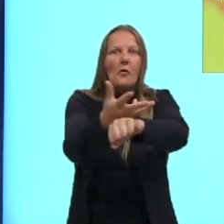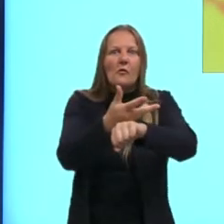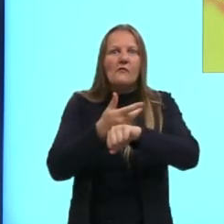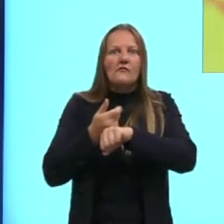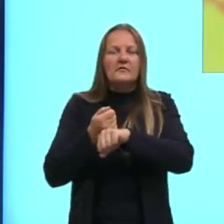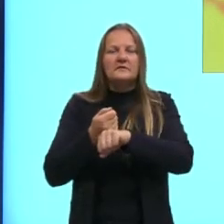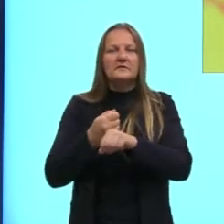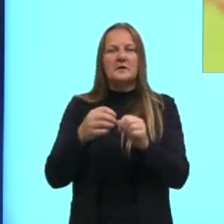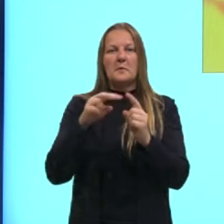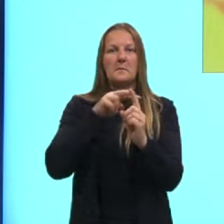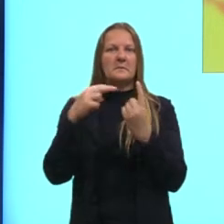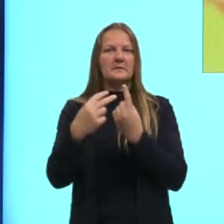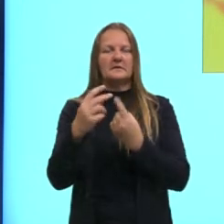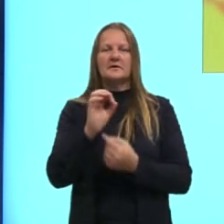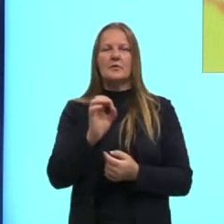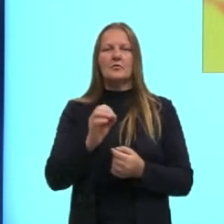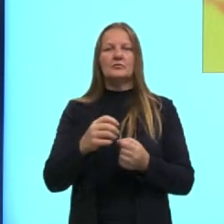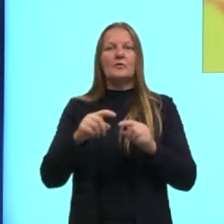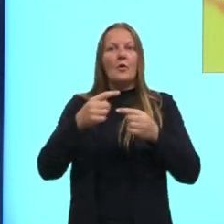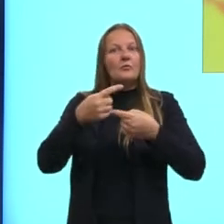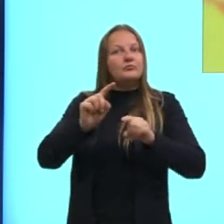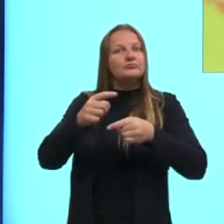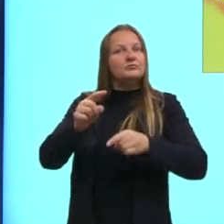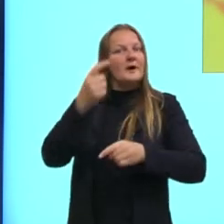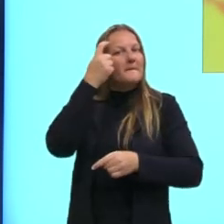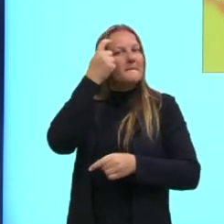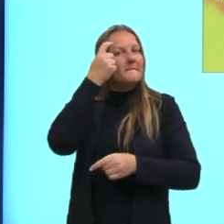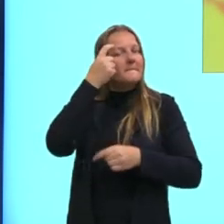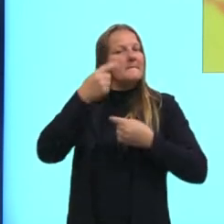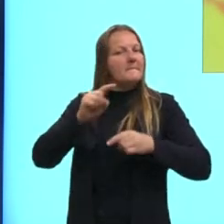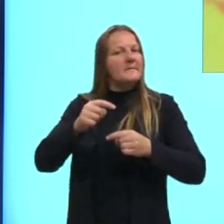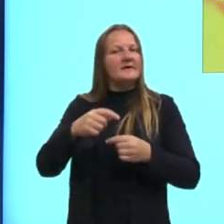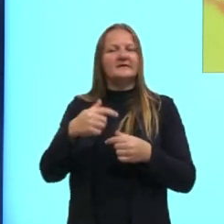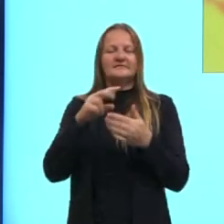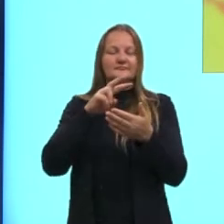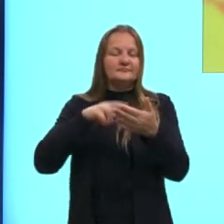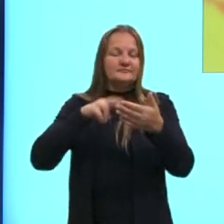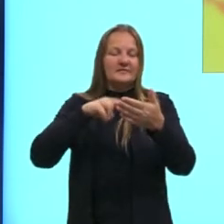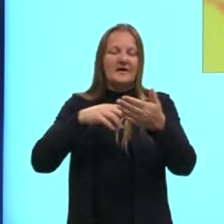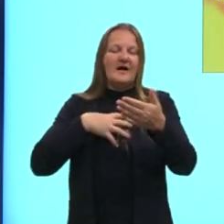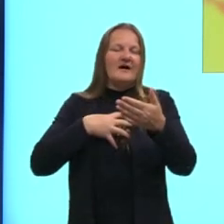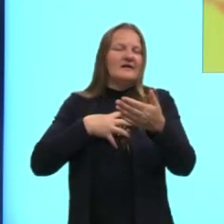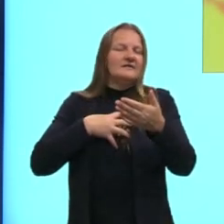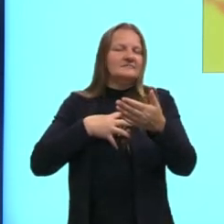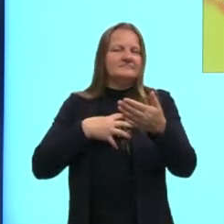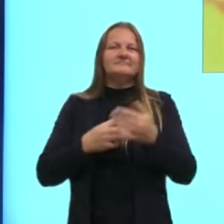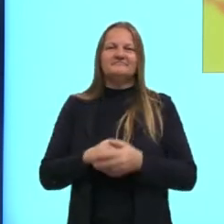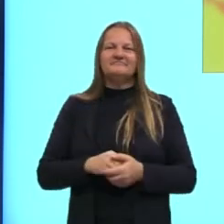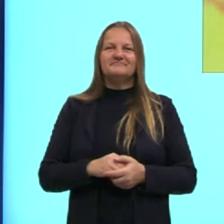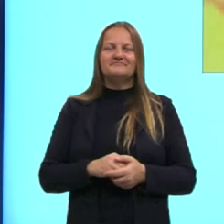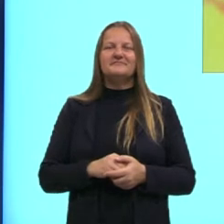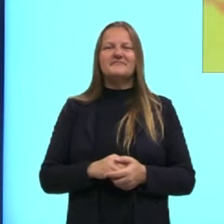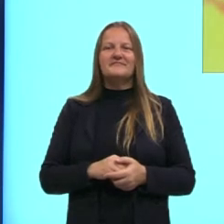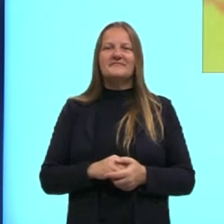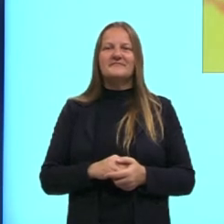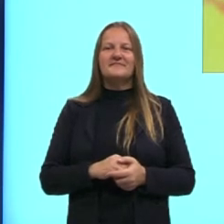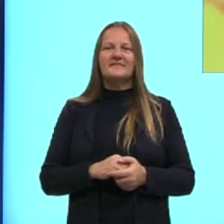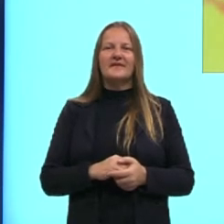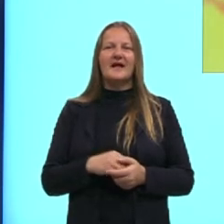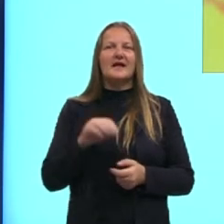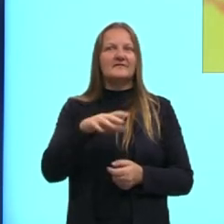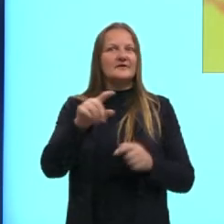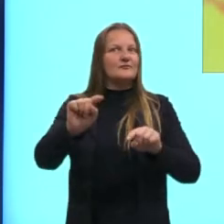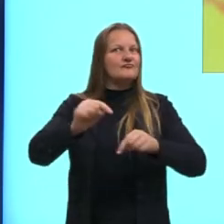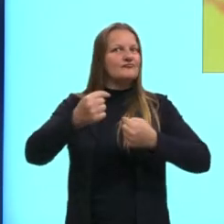algum ponto de vista, mas a ideia aqui é entreter este leitor. Também é comum que as crônicas provoquem,